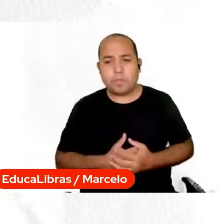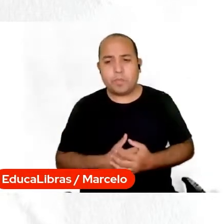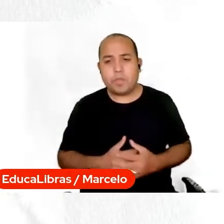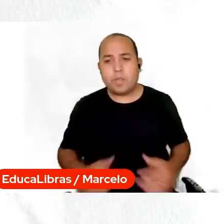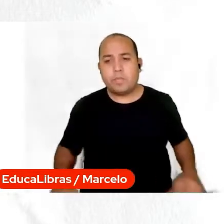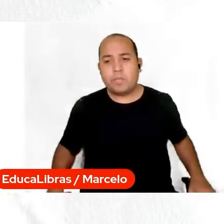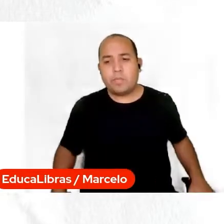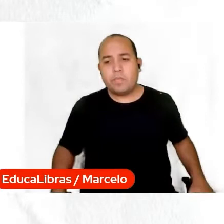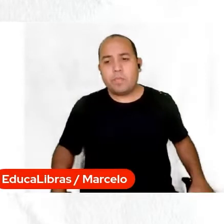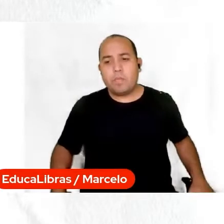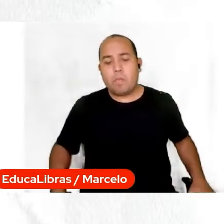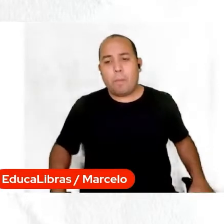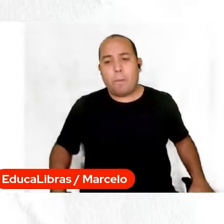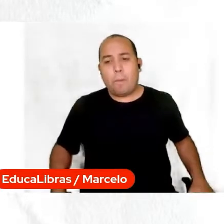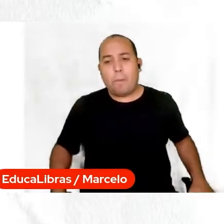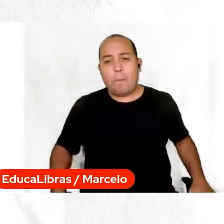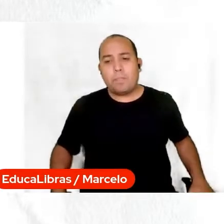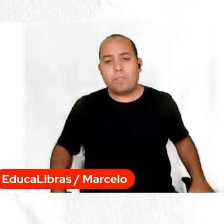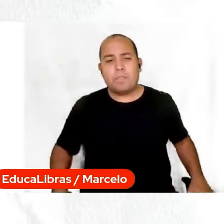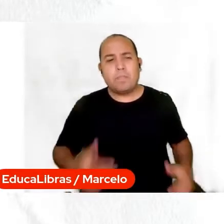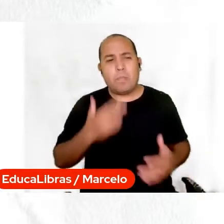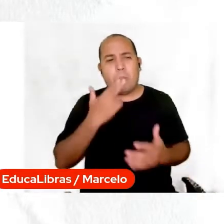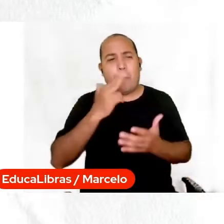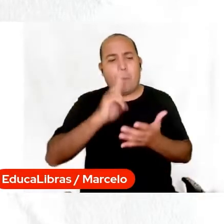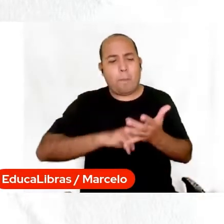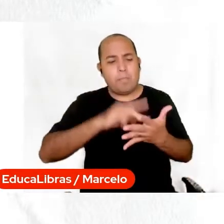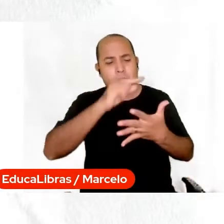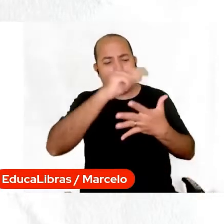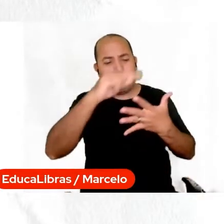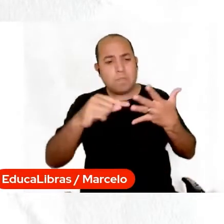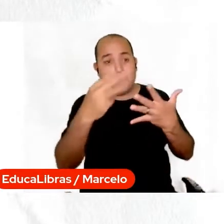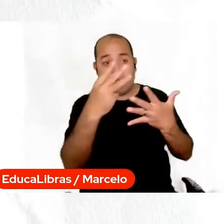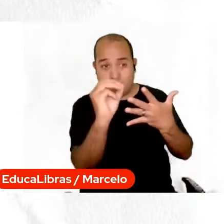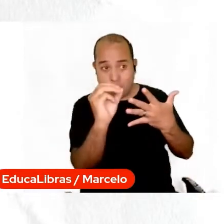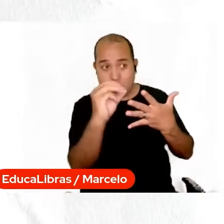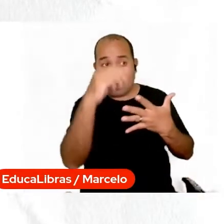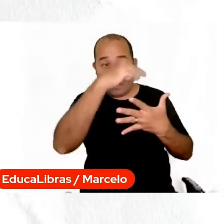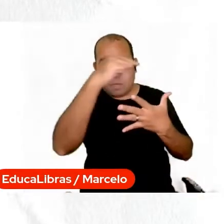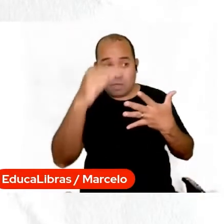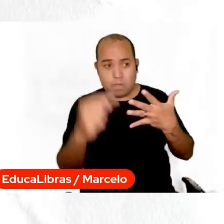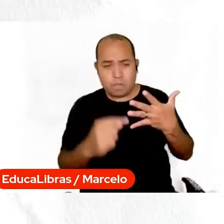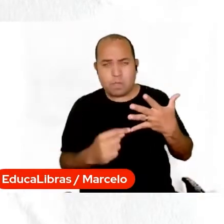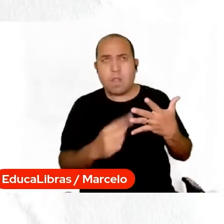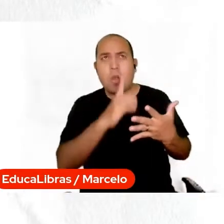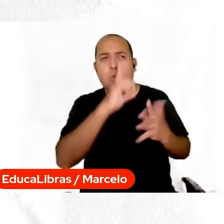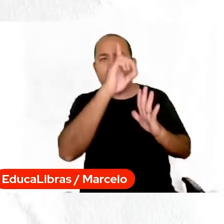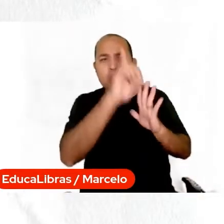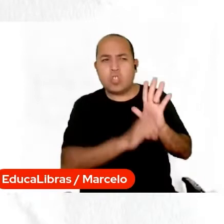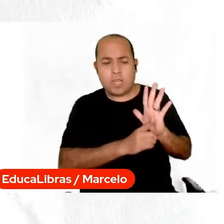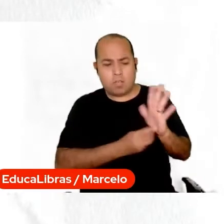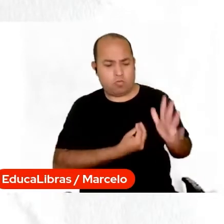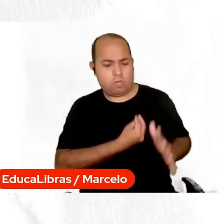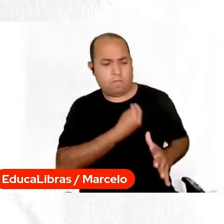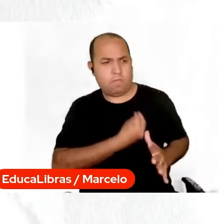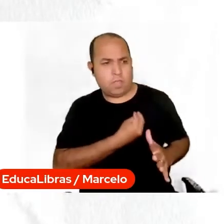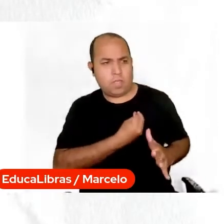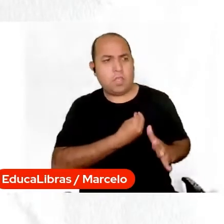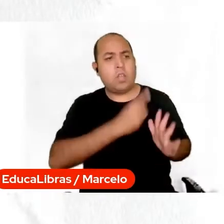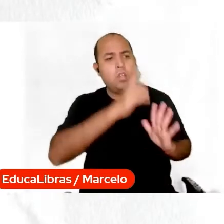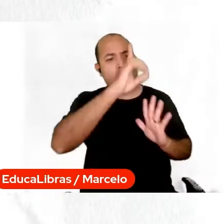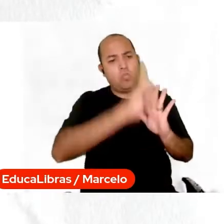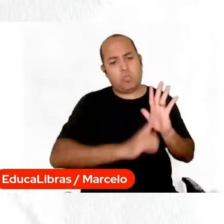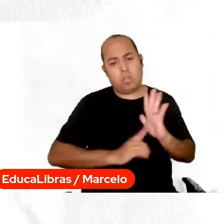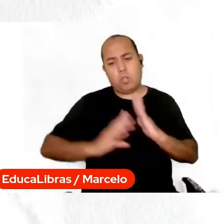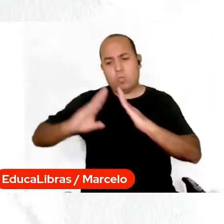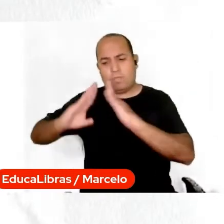nos apresentou da carta, nos 30 pontos, não garantia a direito de vida, de propriedade. Então,